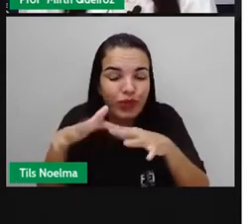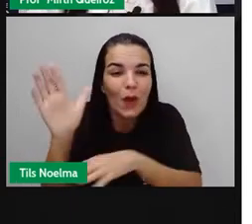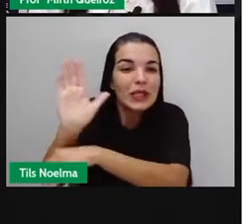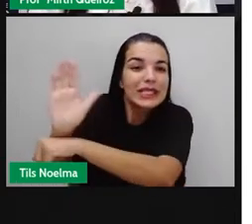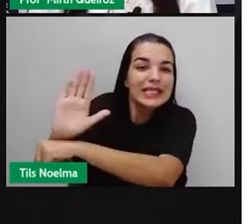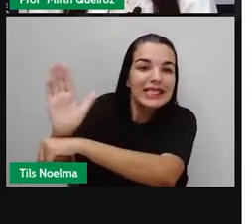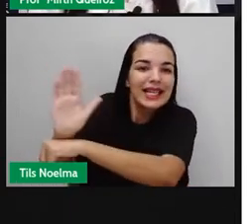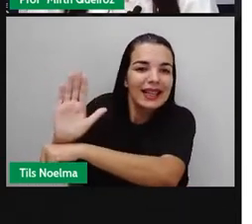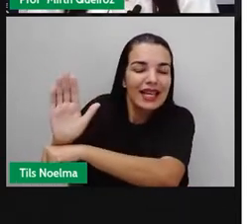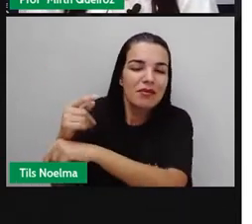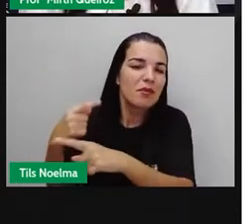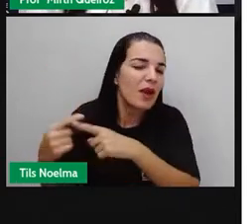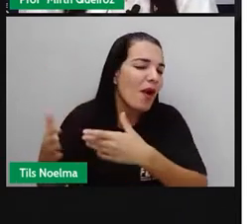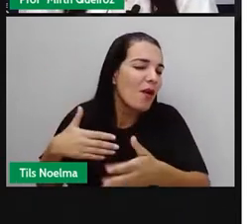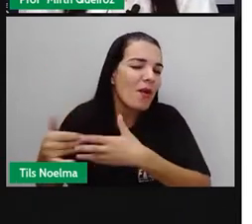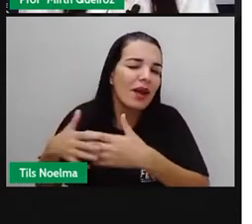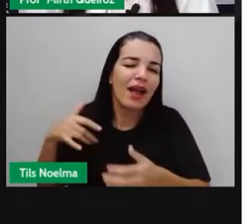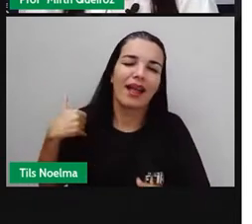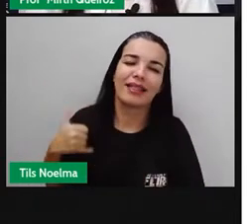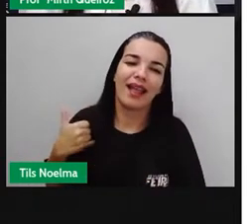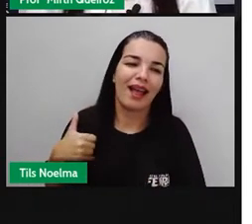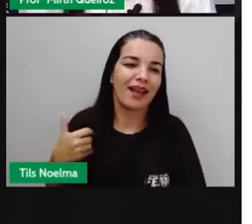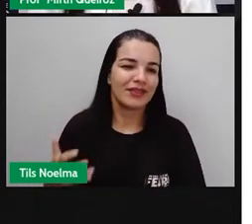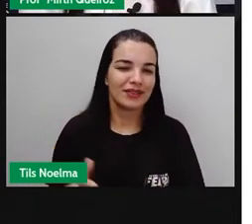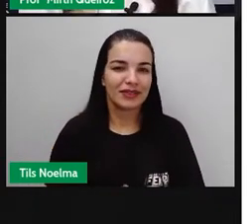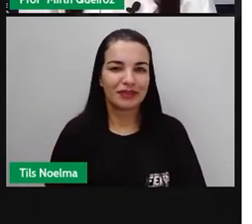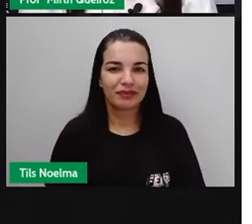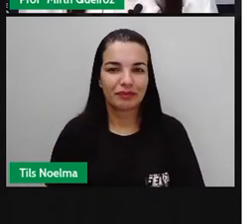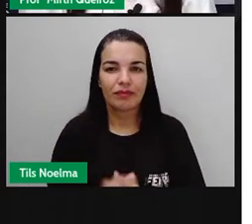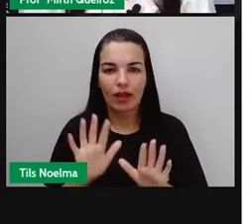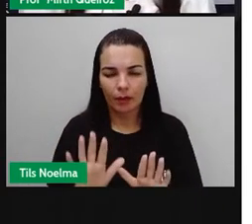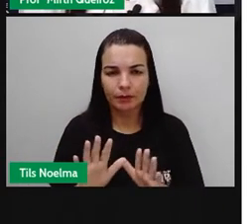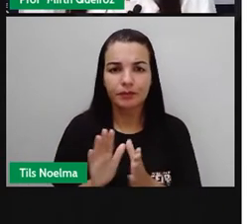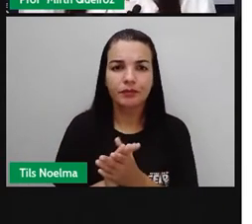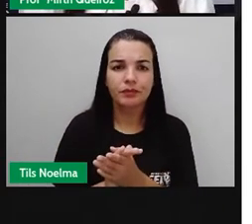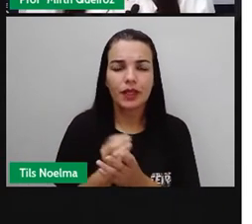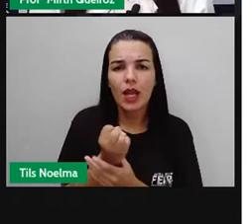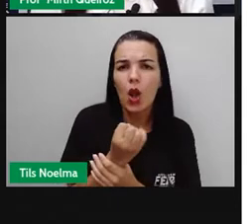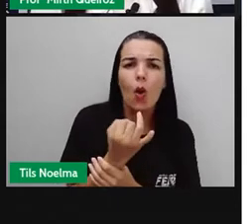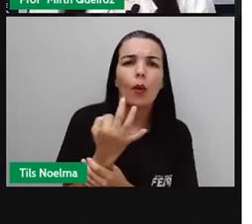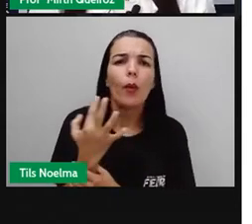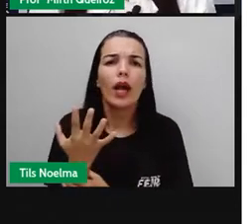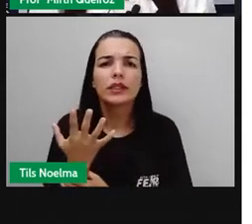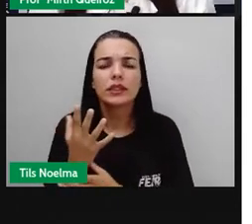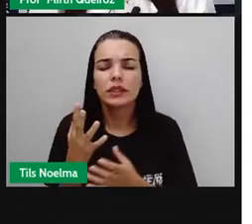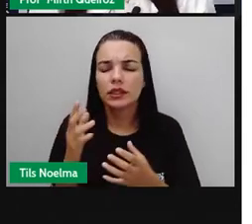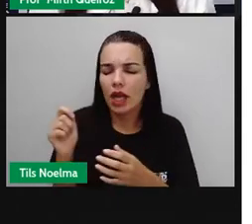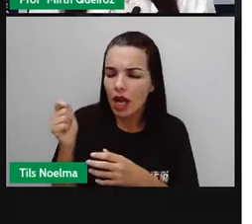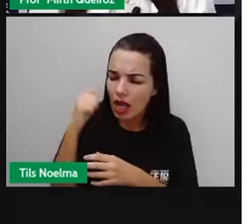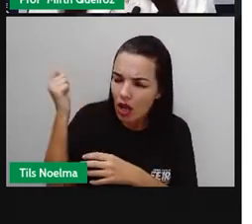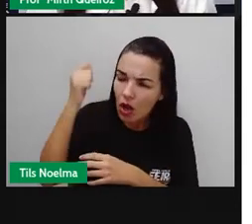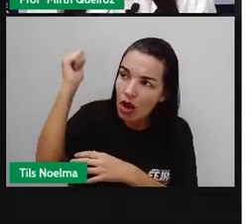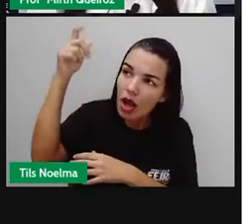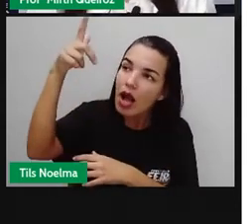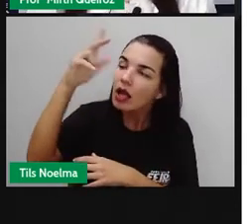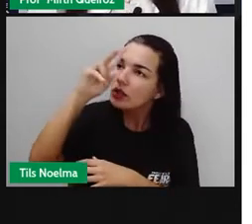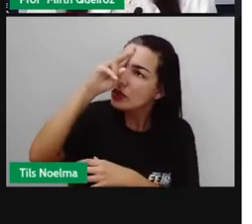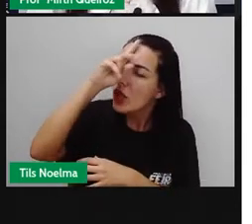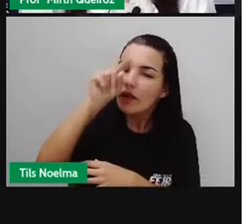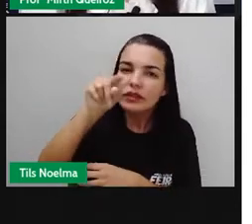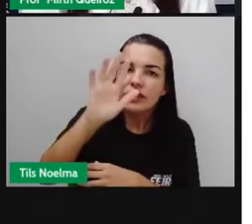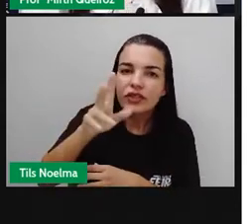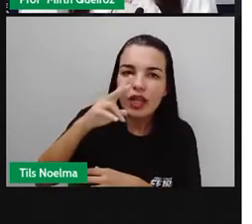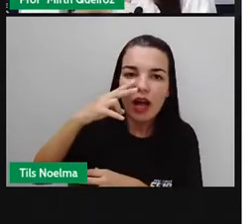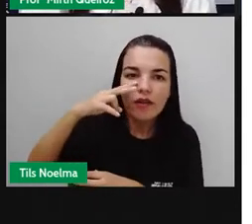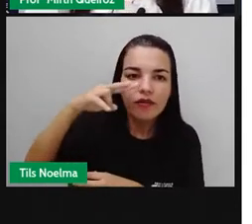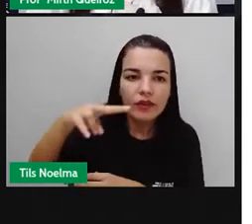qualquer idade, certo? Quais contos de fadas você já leu ou ouviu? Eu acredito